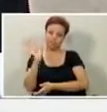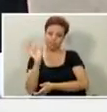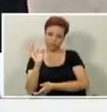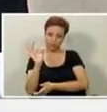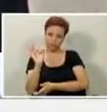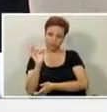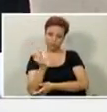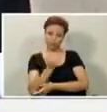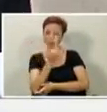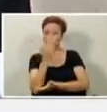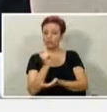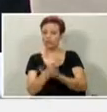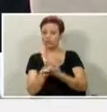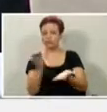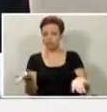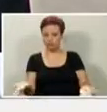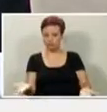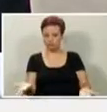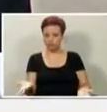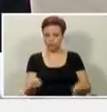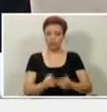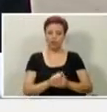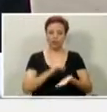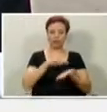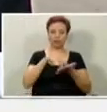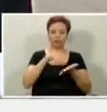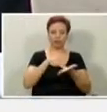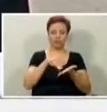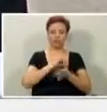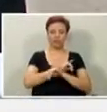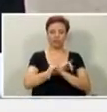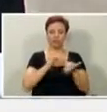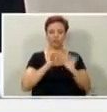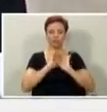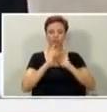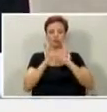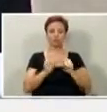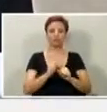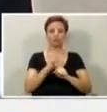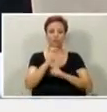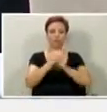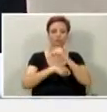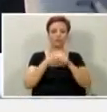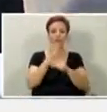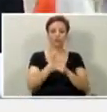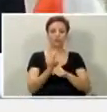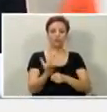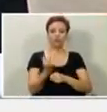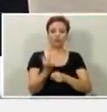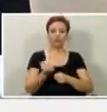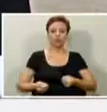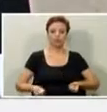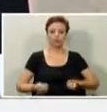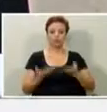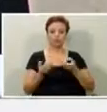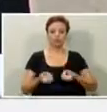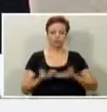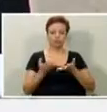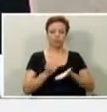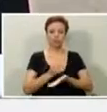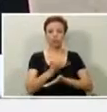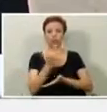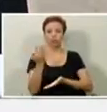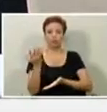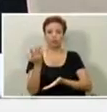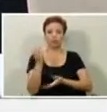prefeitura ou o secretário Point falou para todo mundo qual que vai ser o custo anual que a prefeitura vai passar a arcar todos os